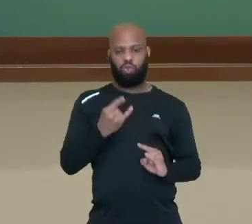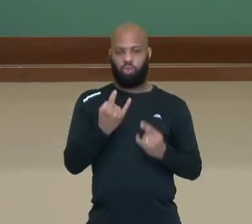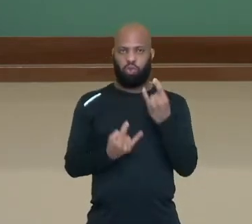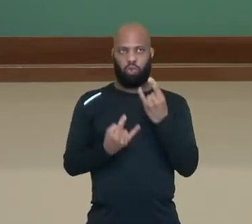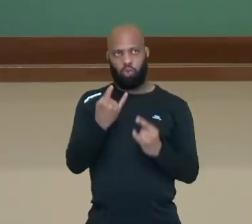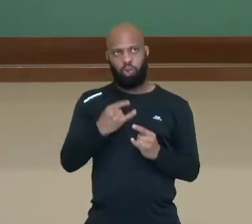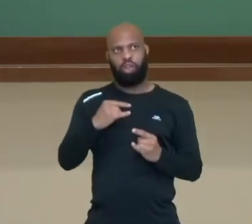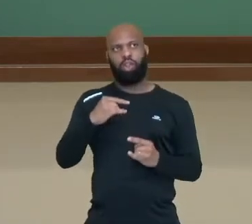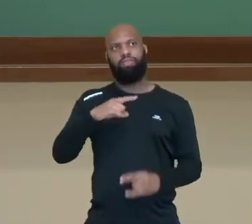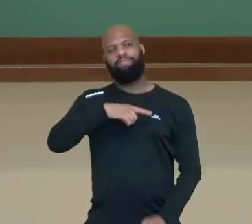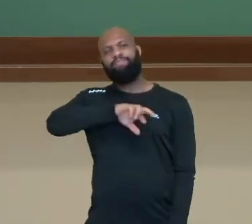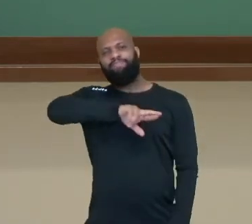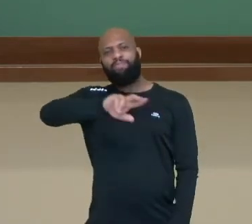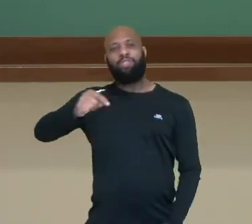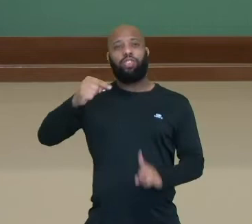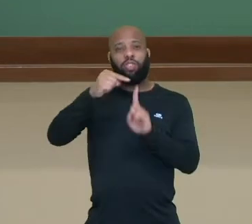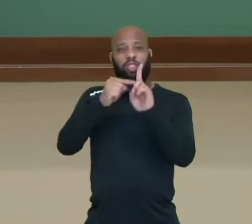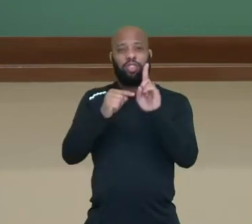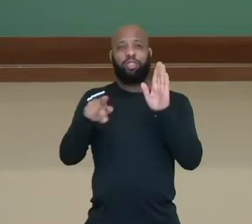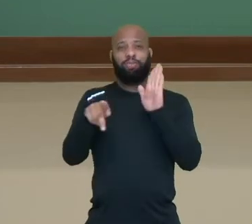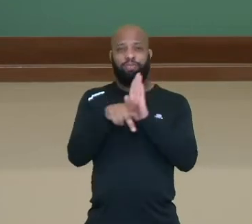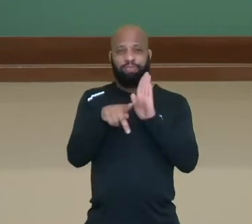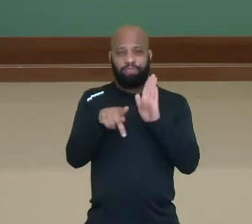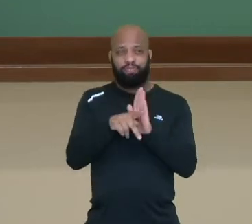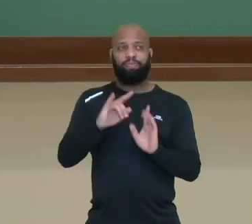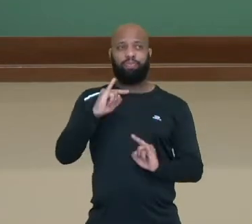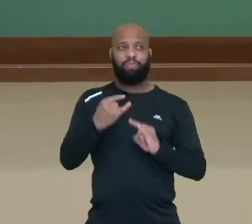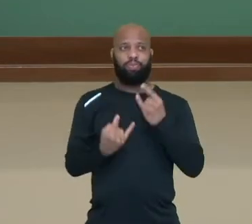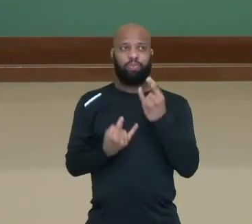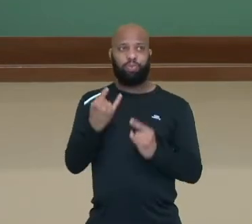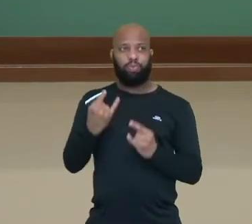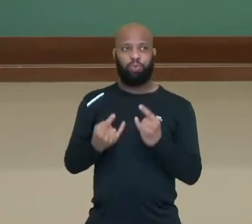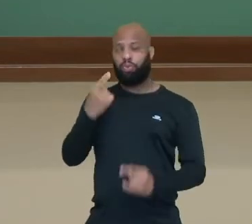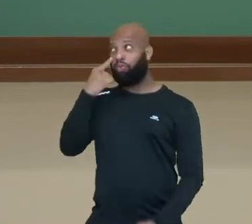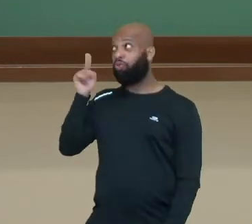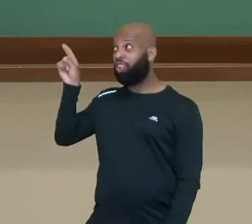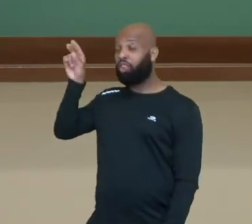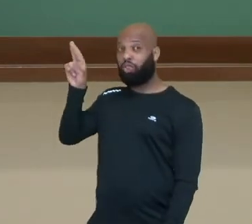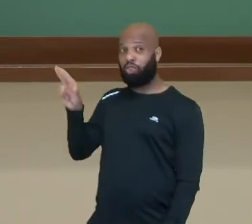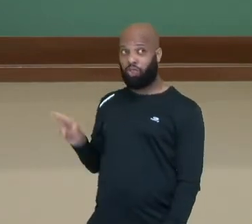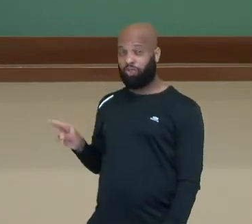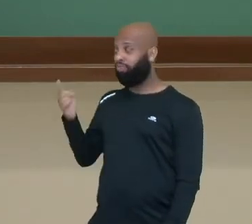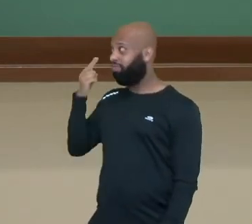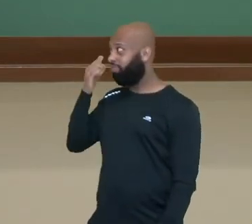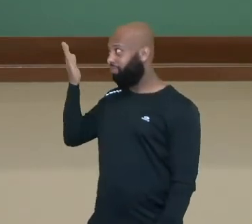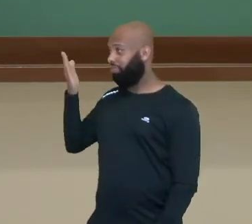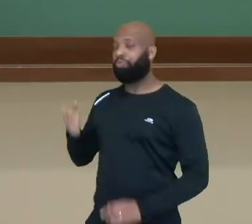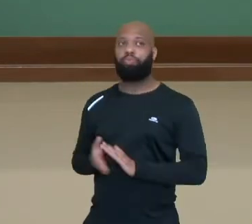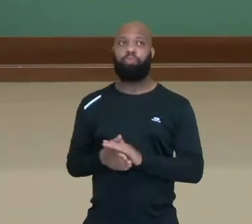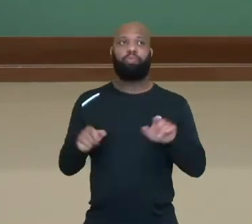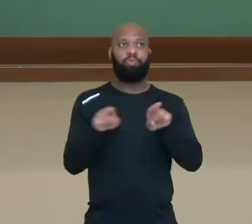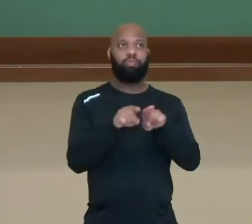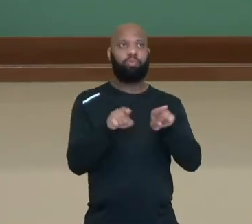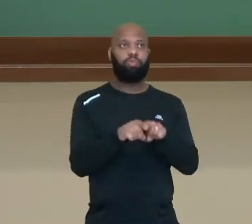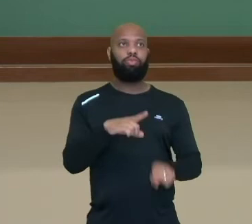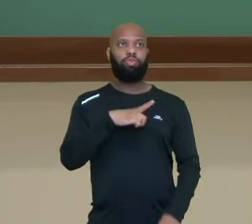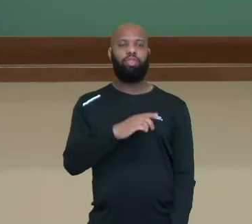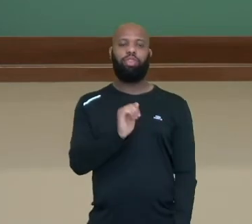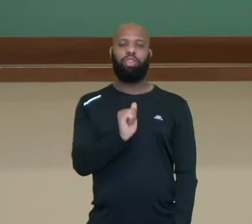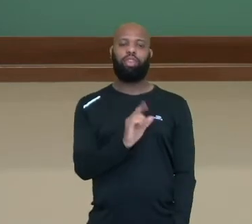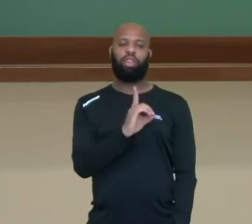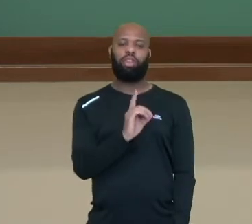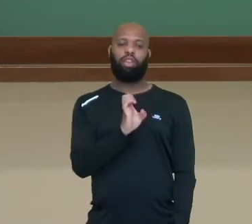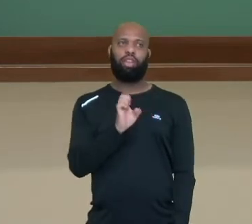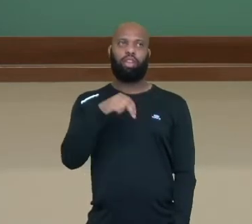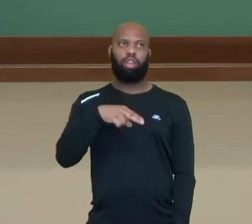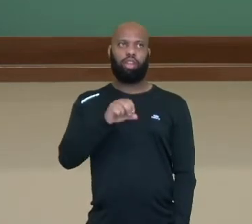prolactina, né? O FSH, LH, TSH, a somatotrofina, certo? A adenohipófise, que é a